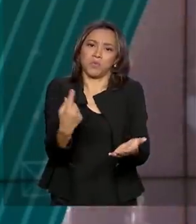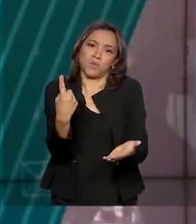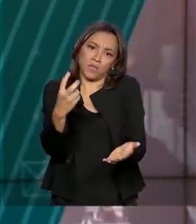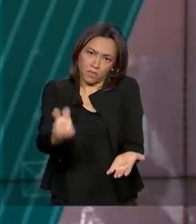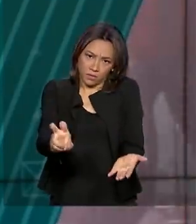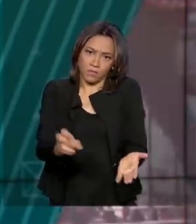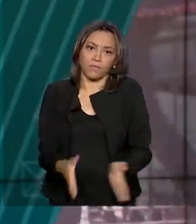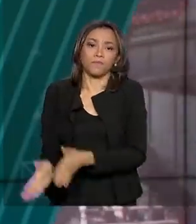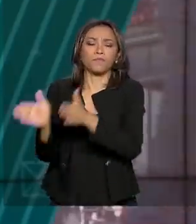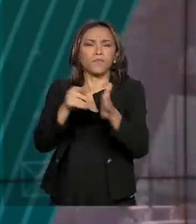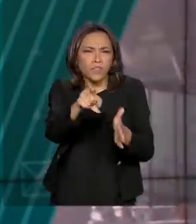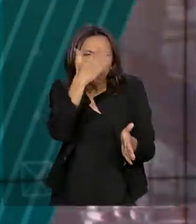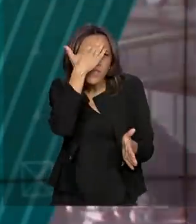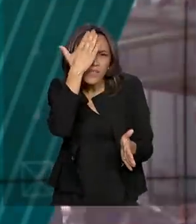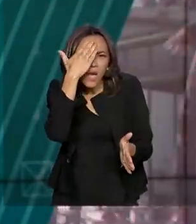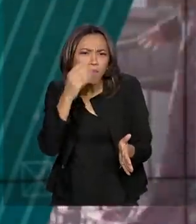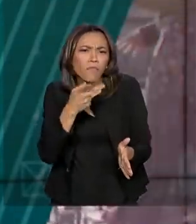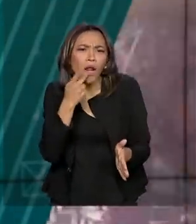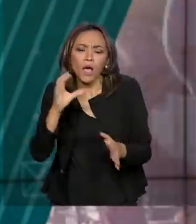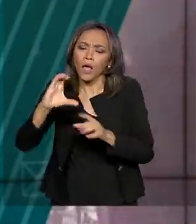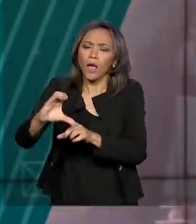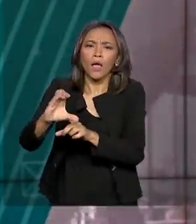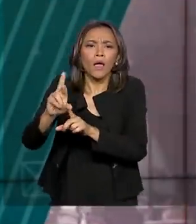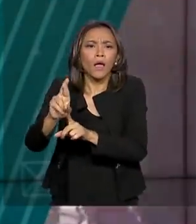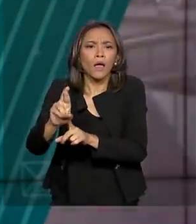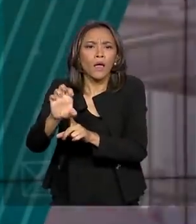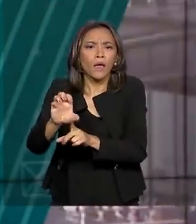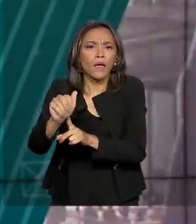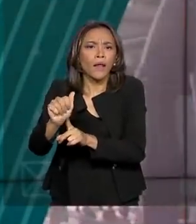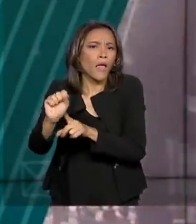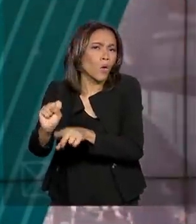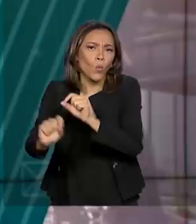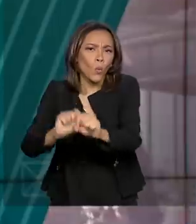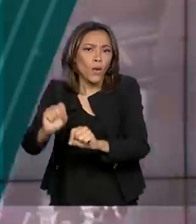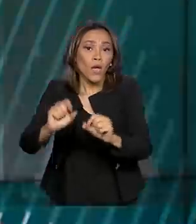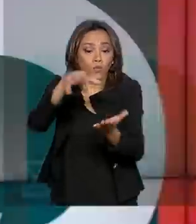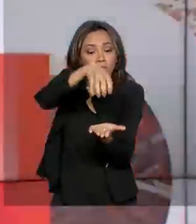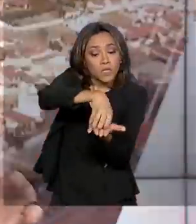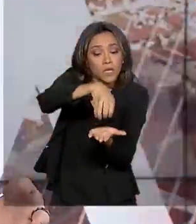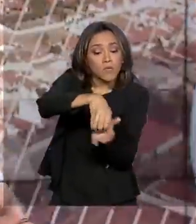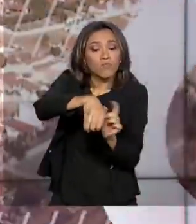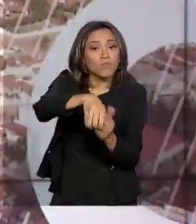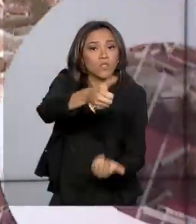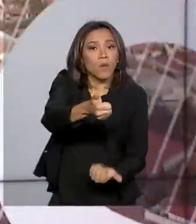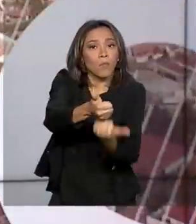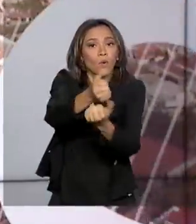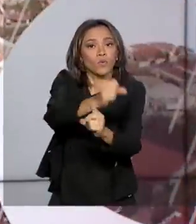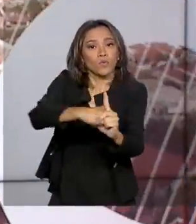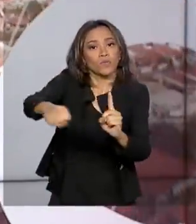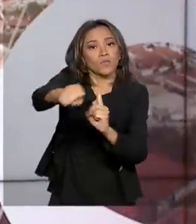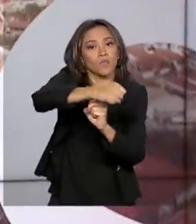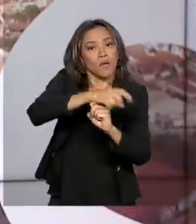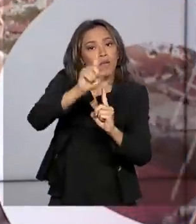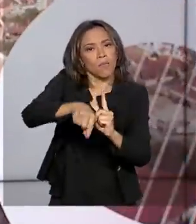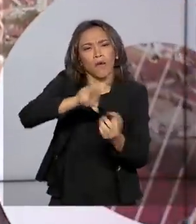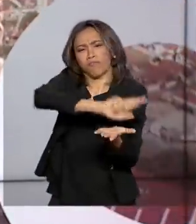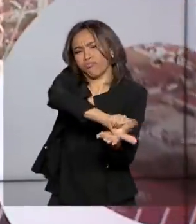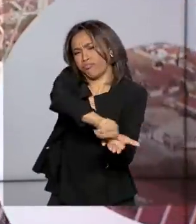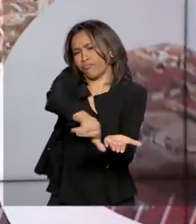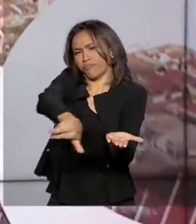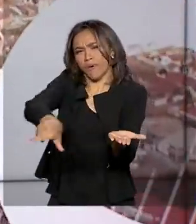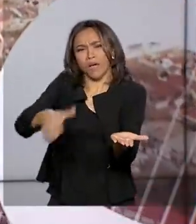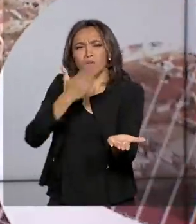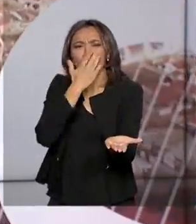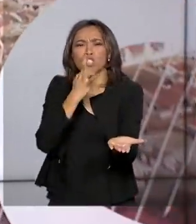Você já ouviu falar no CREAS? É o Centro Especializado de Assistência Social que serve para atender os mais diversos